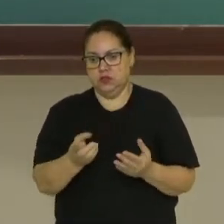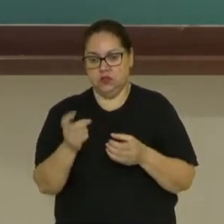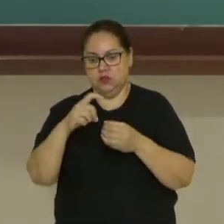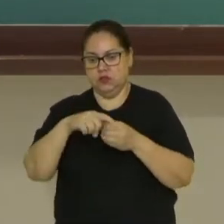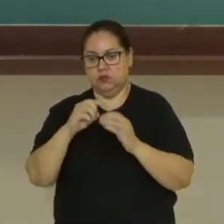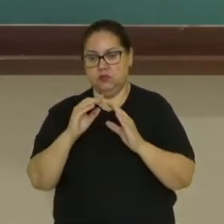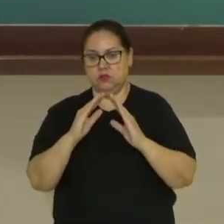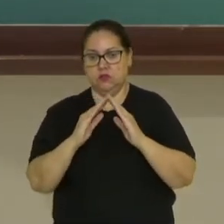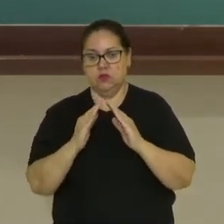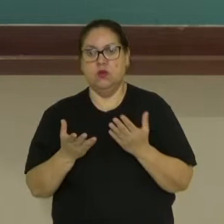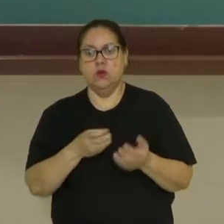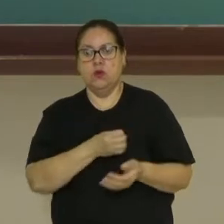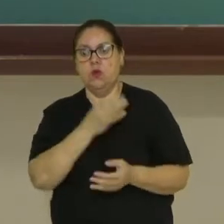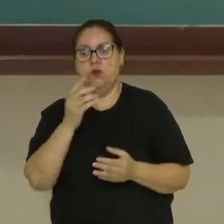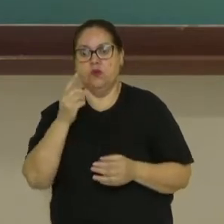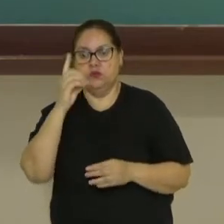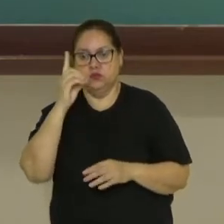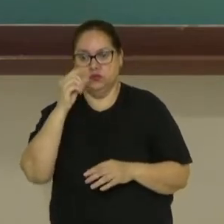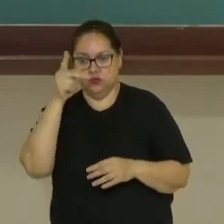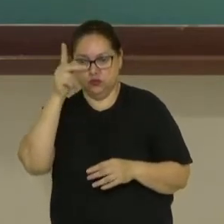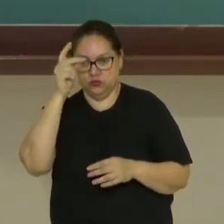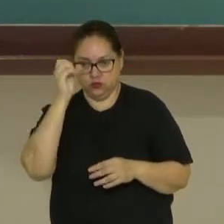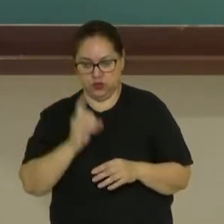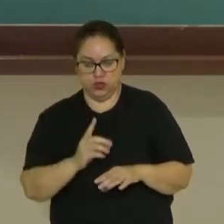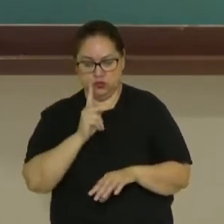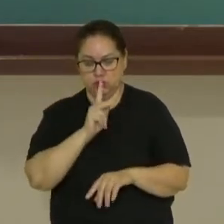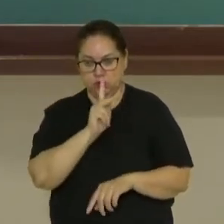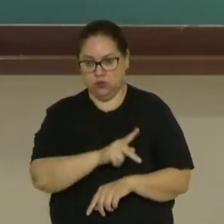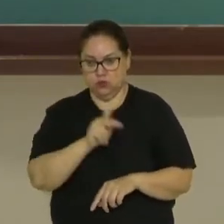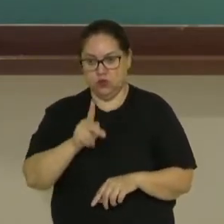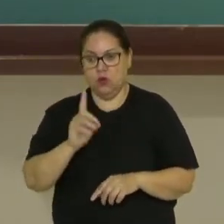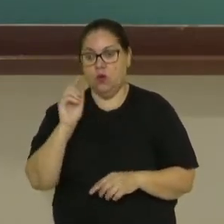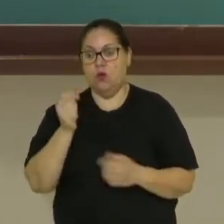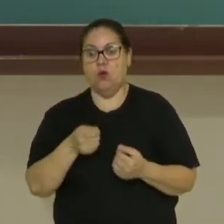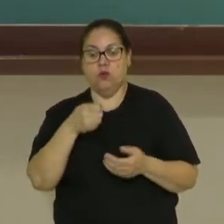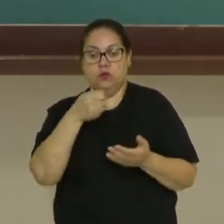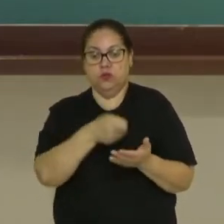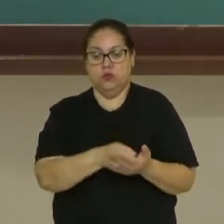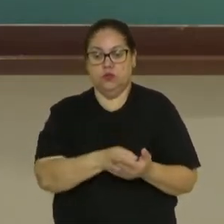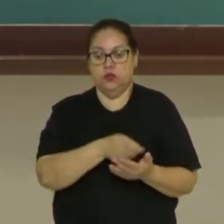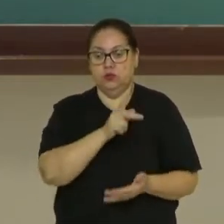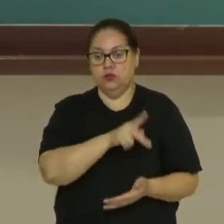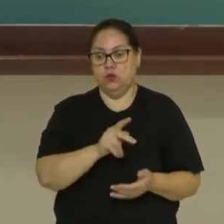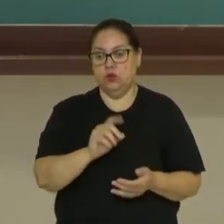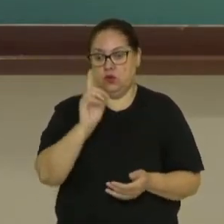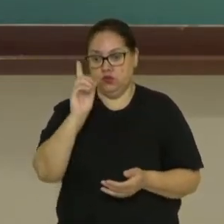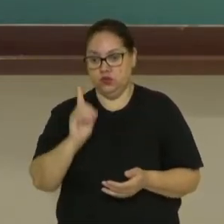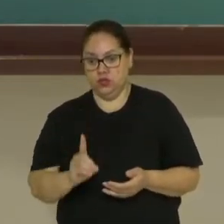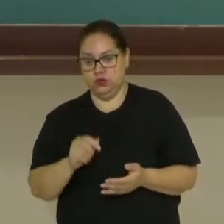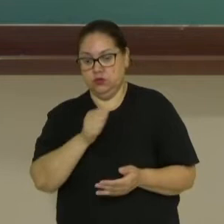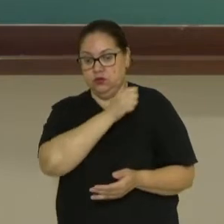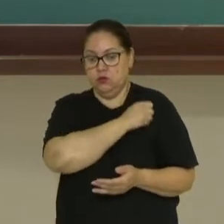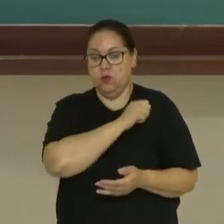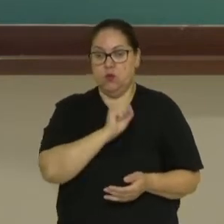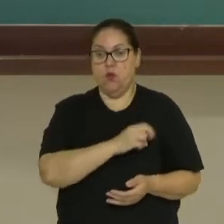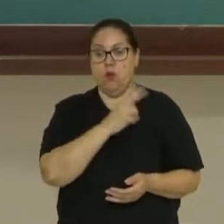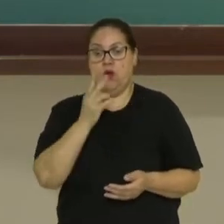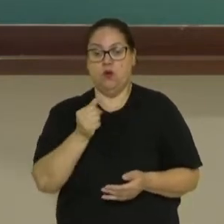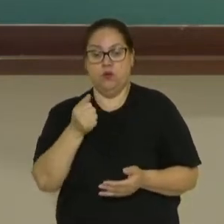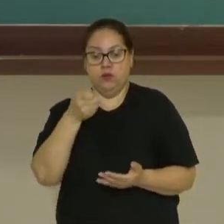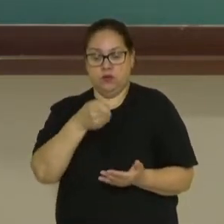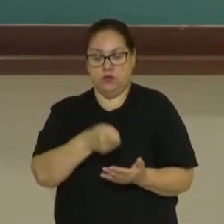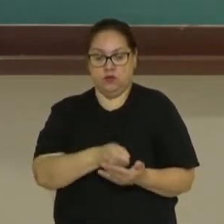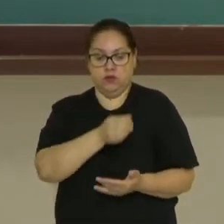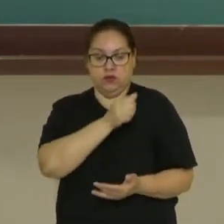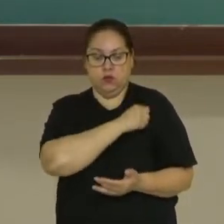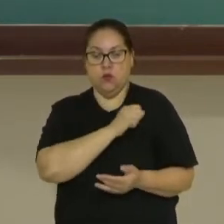comunidade escolar. Qual é o direito do professor? Qual o dever do professor? Qual o direito do aluno? Qual o dever do aluno? Qual que é o